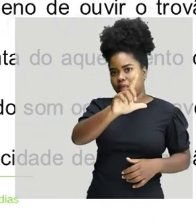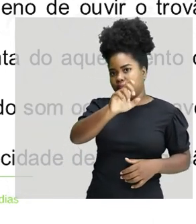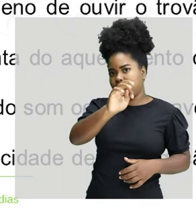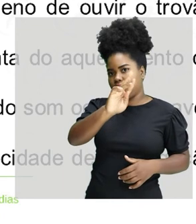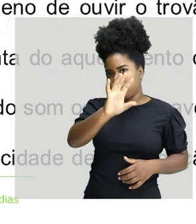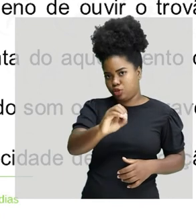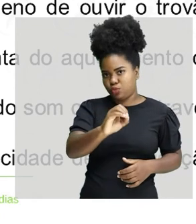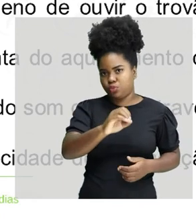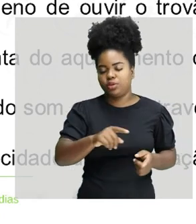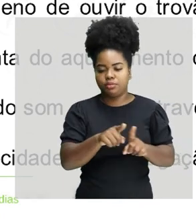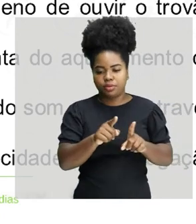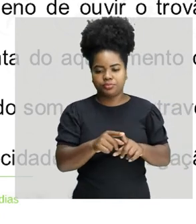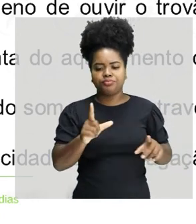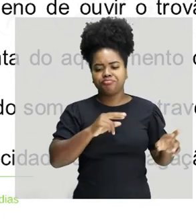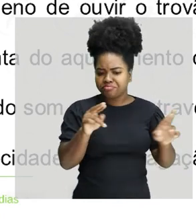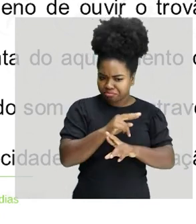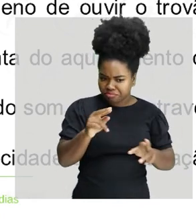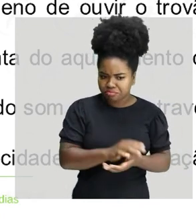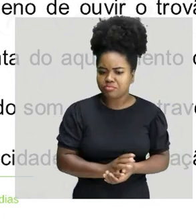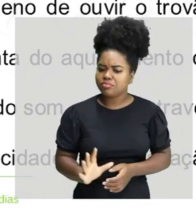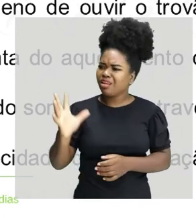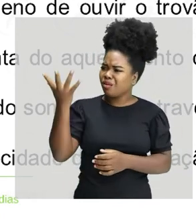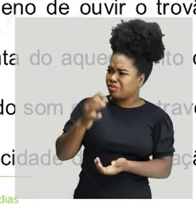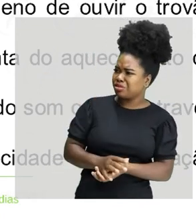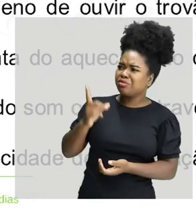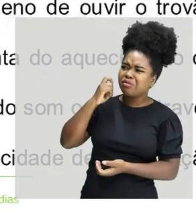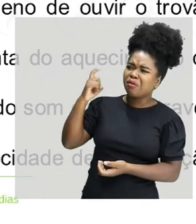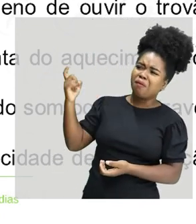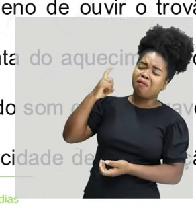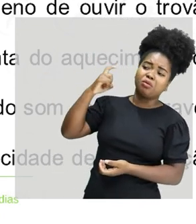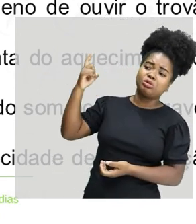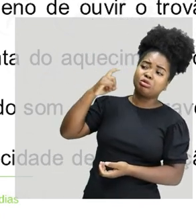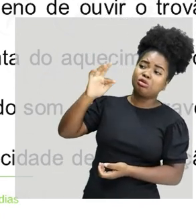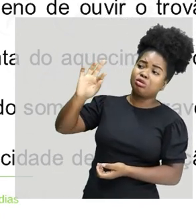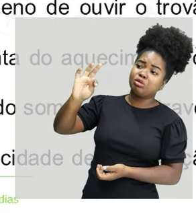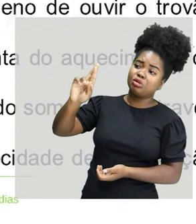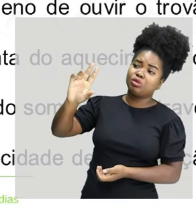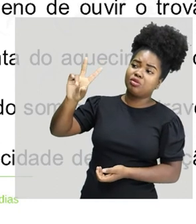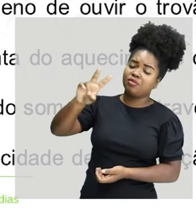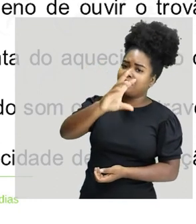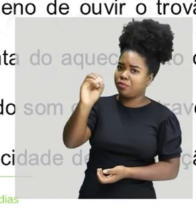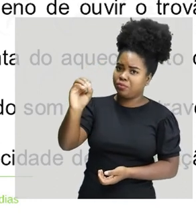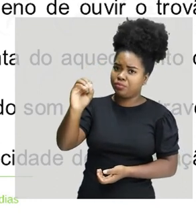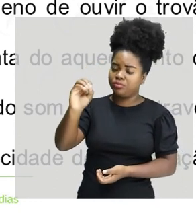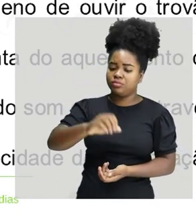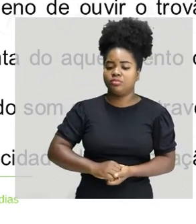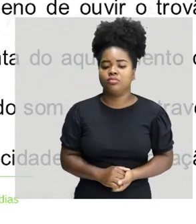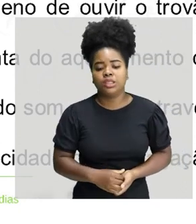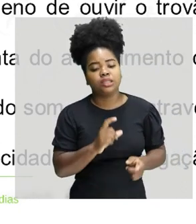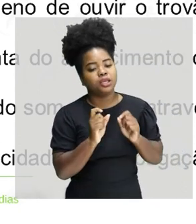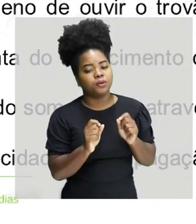de onda sonora. O fenômeno de ouvir o trovão certo tempo após a descarga elétrica ter